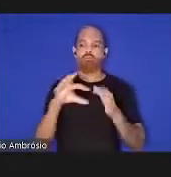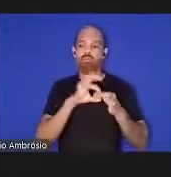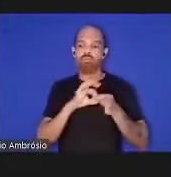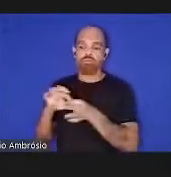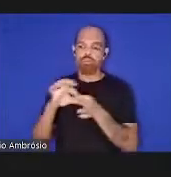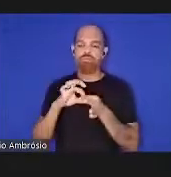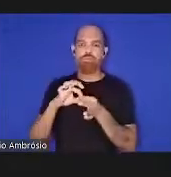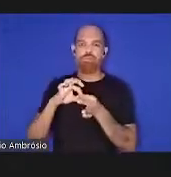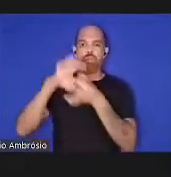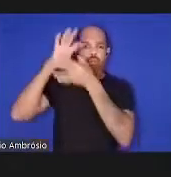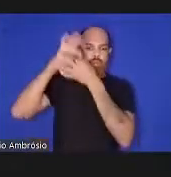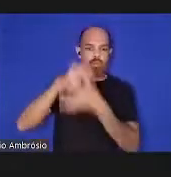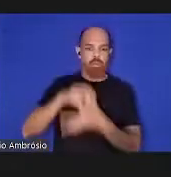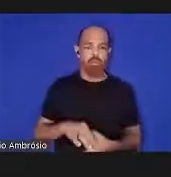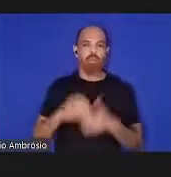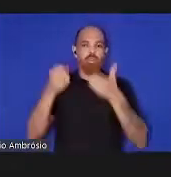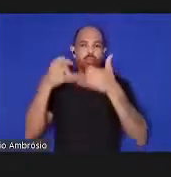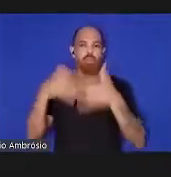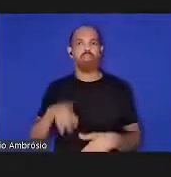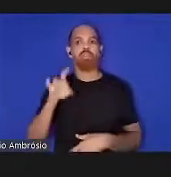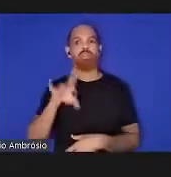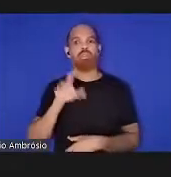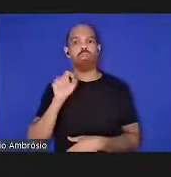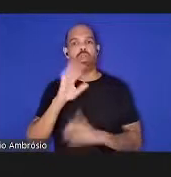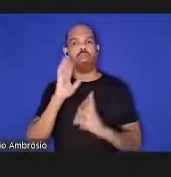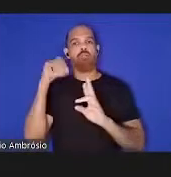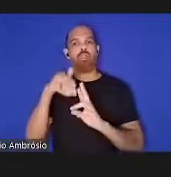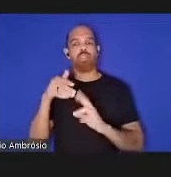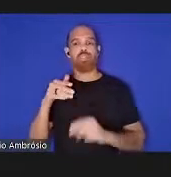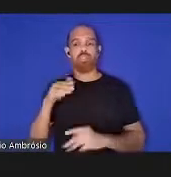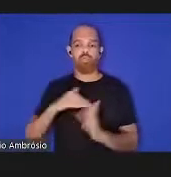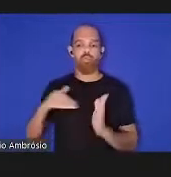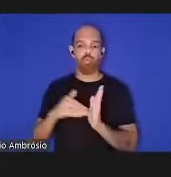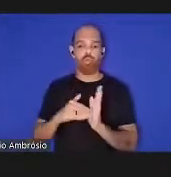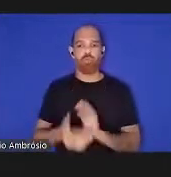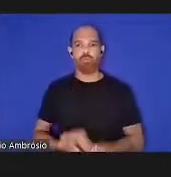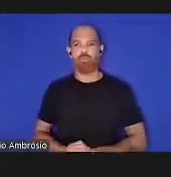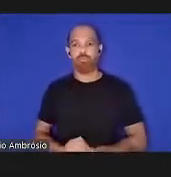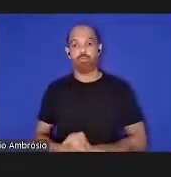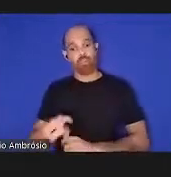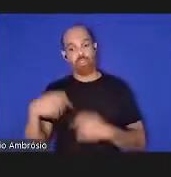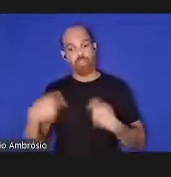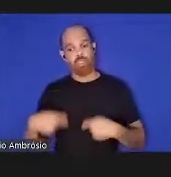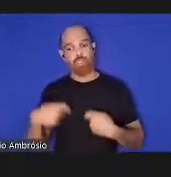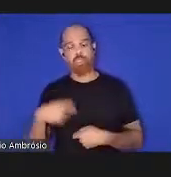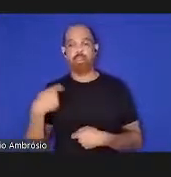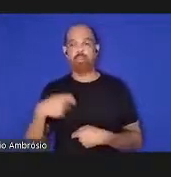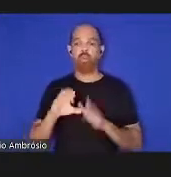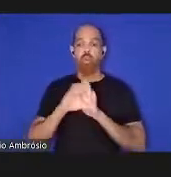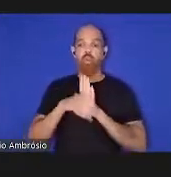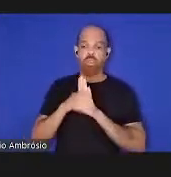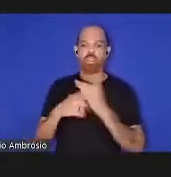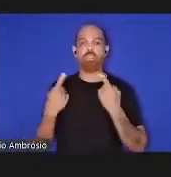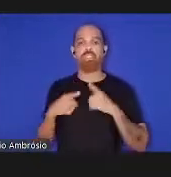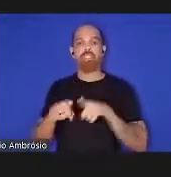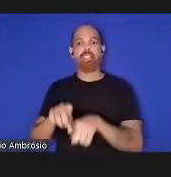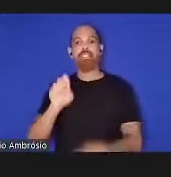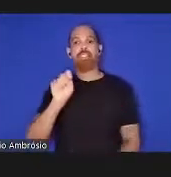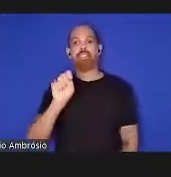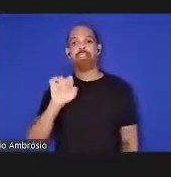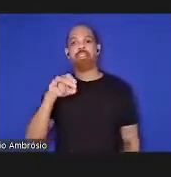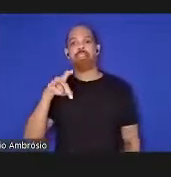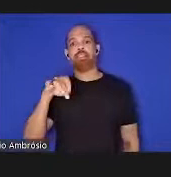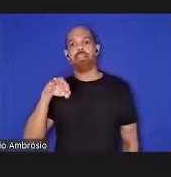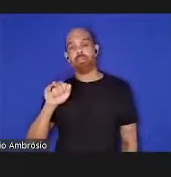e explicadas apenas por referência ao todo essa necessidade foi realçada pelo conceito de sindomias e será abordada